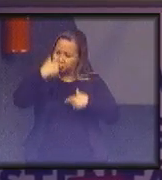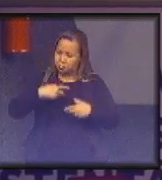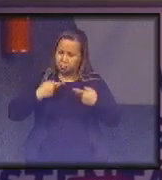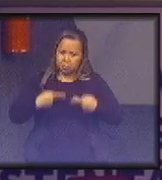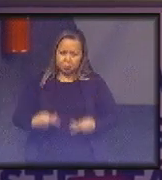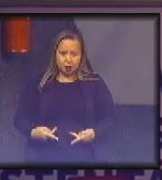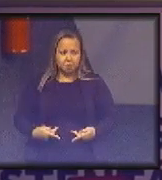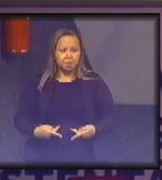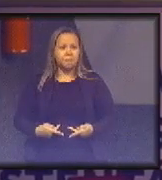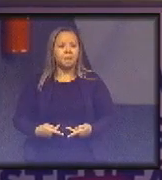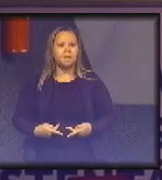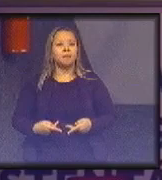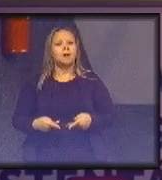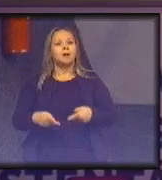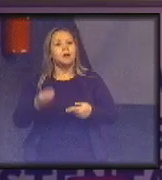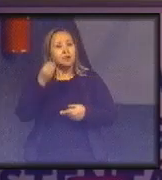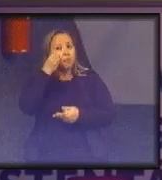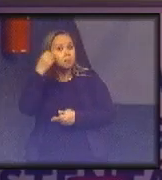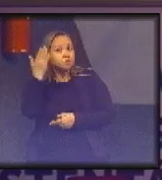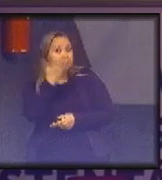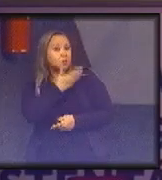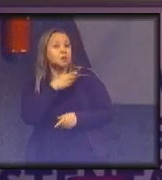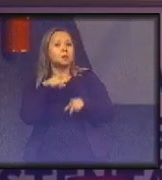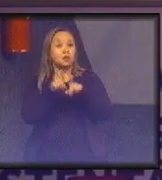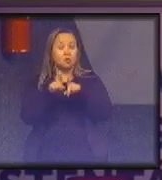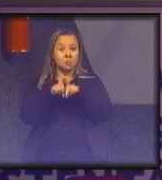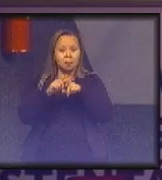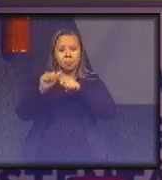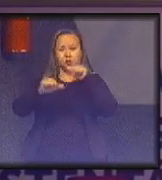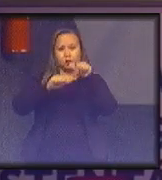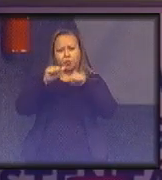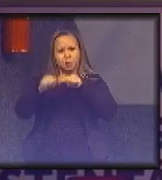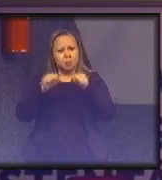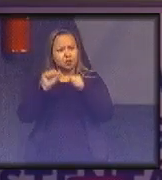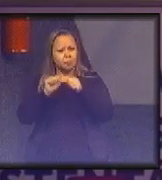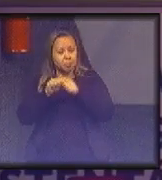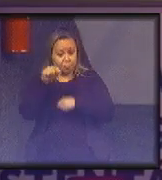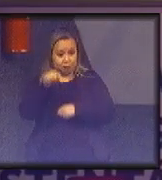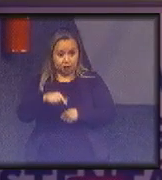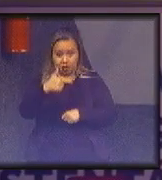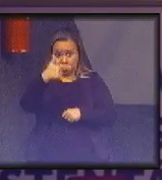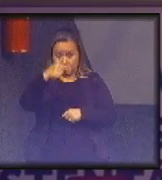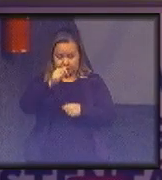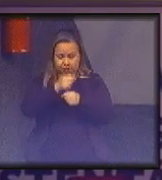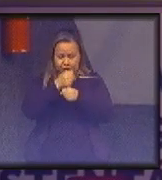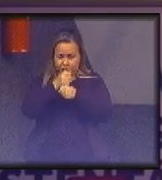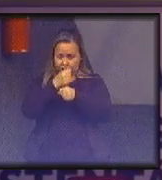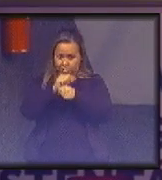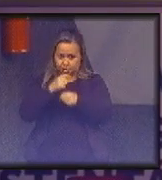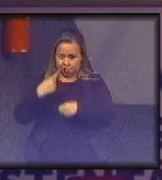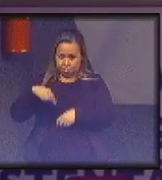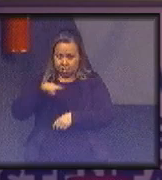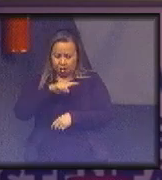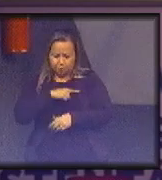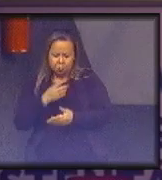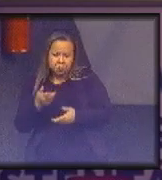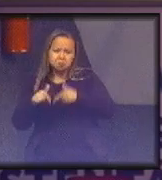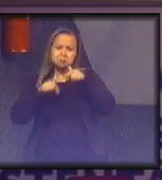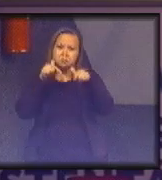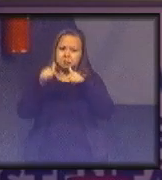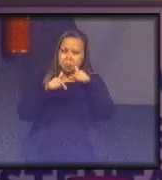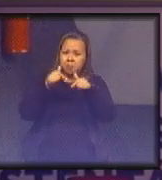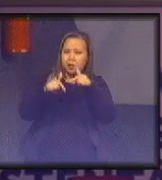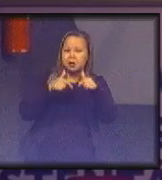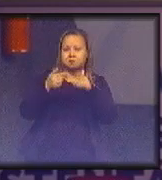economia comportamental e testada por nós com modificações que fizemos e nesses 17 anos que a gente vem trabalhando com essa